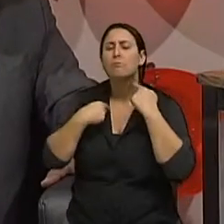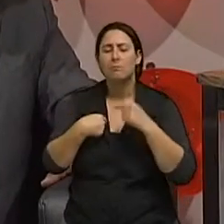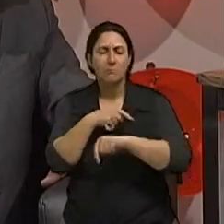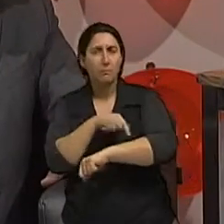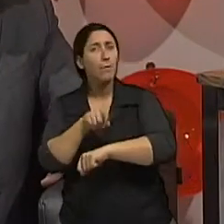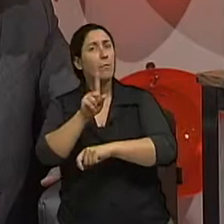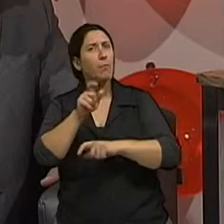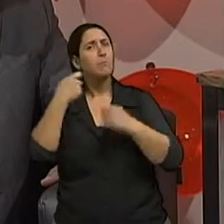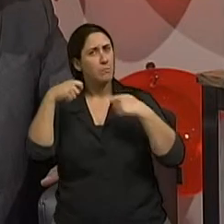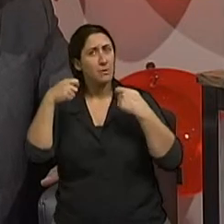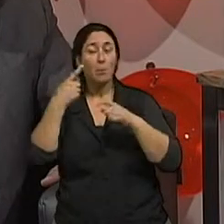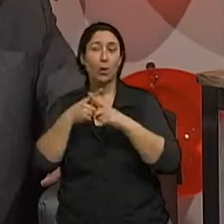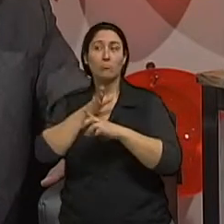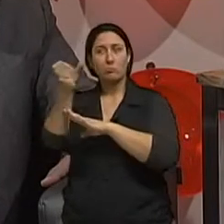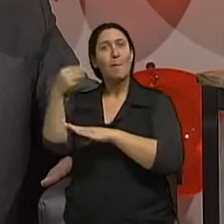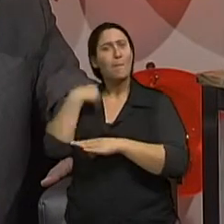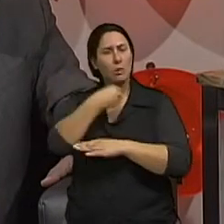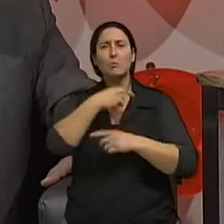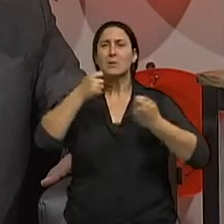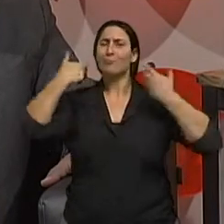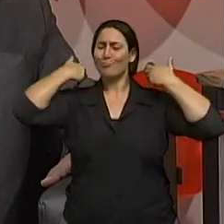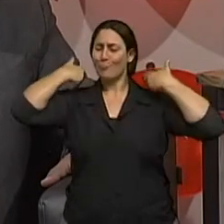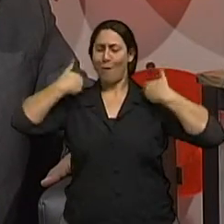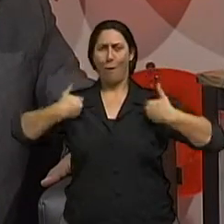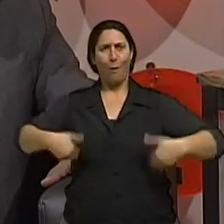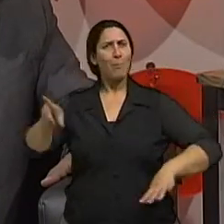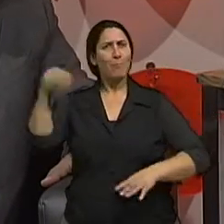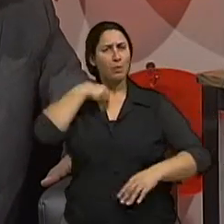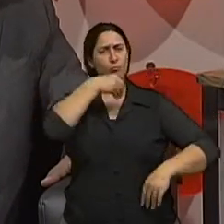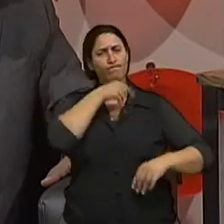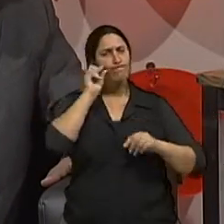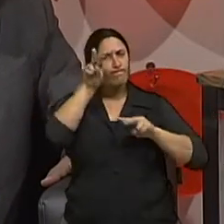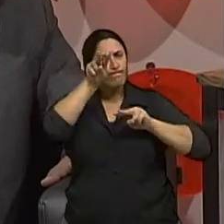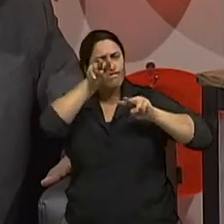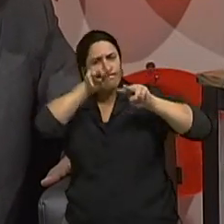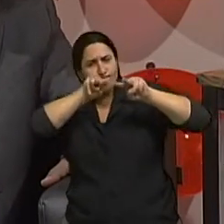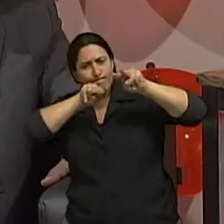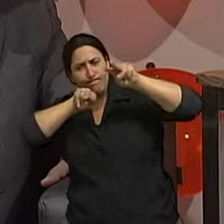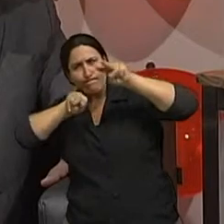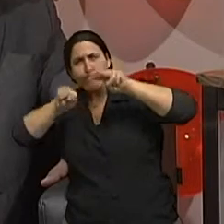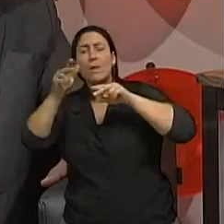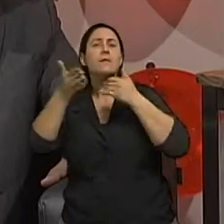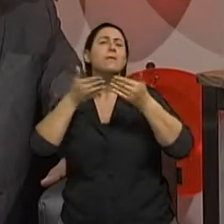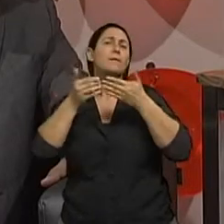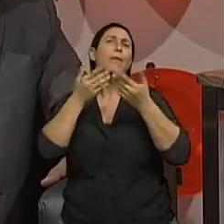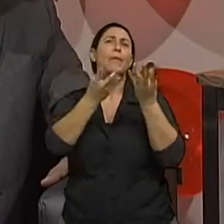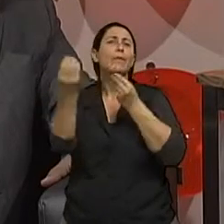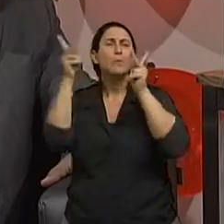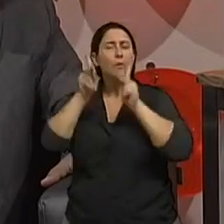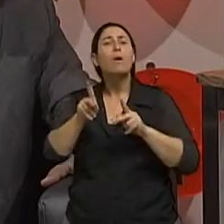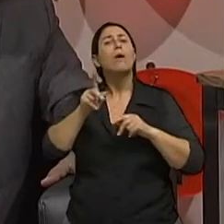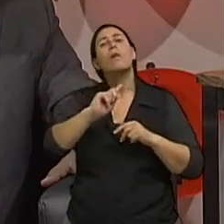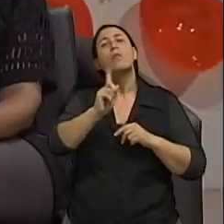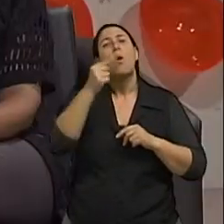toda a roupa na consulta e ter um exame inclusive de sinais em locais que não se observa planta do pé é comum ter sinais